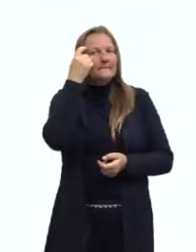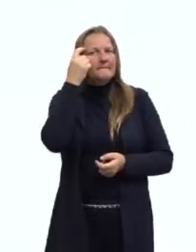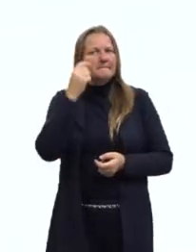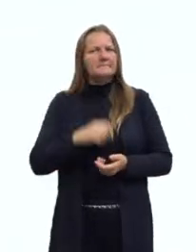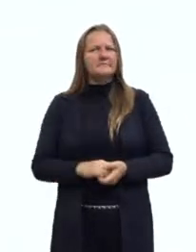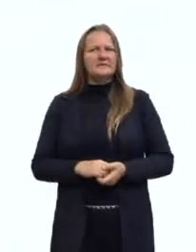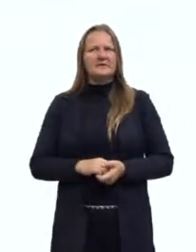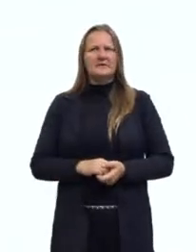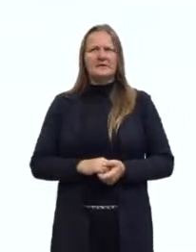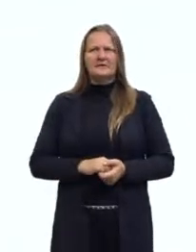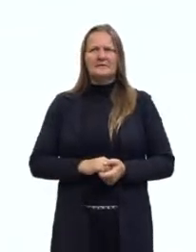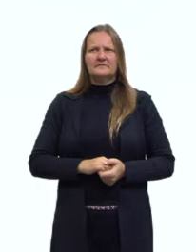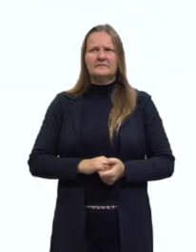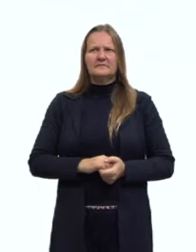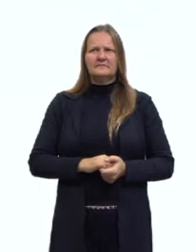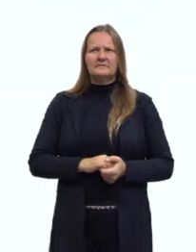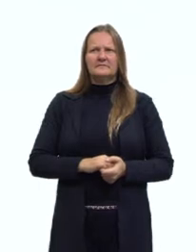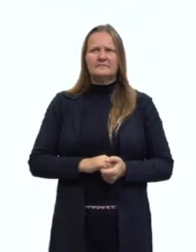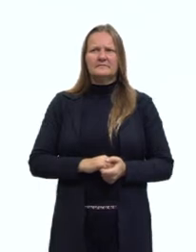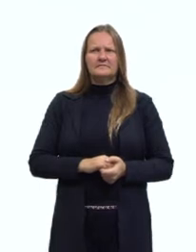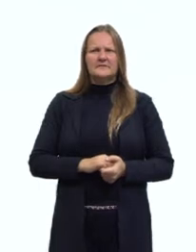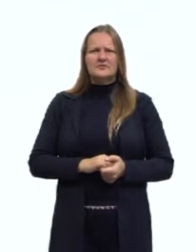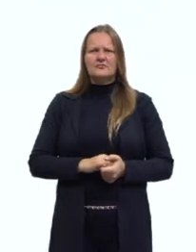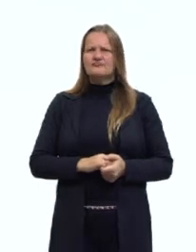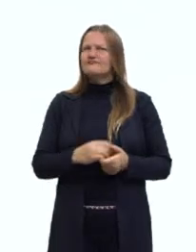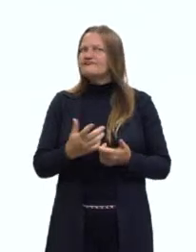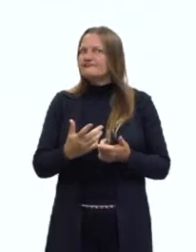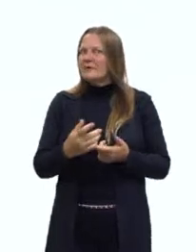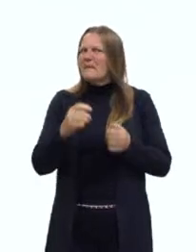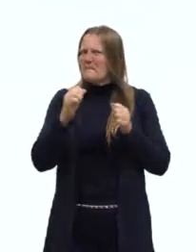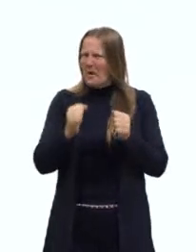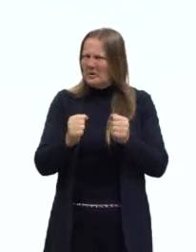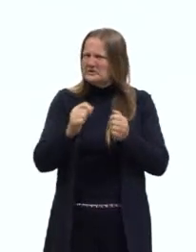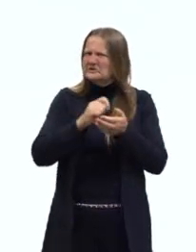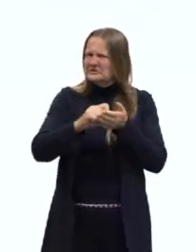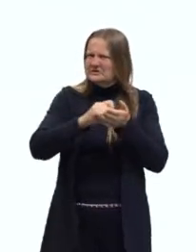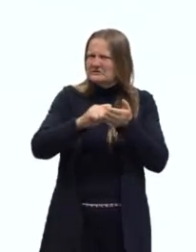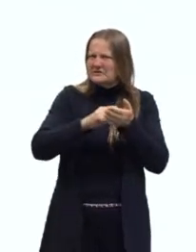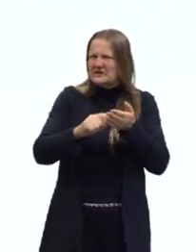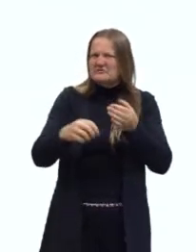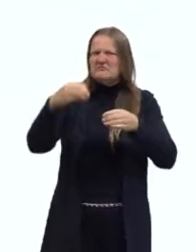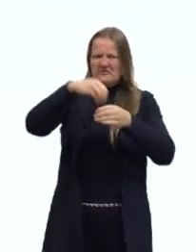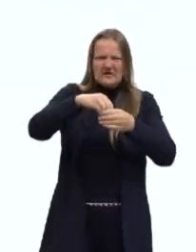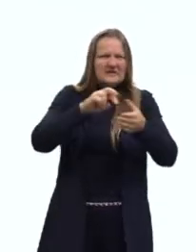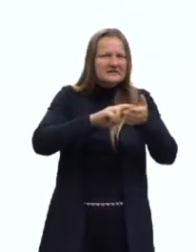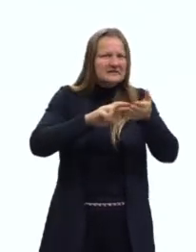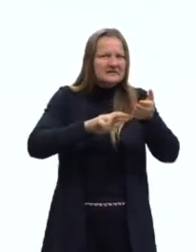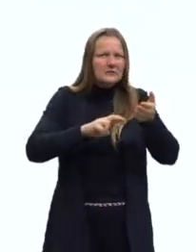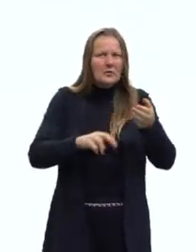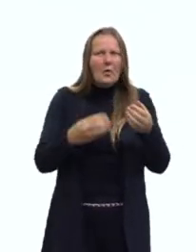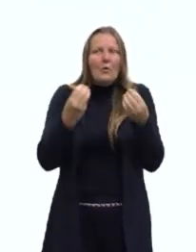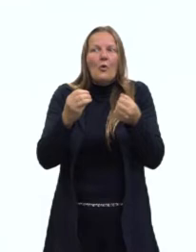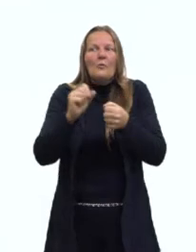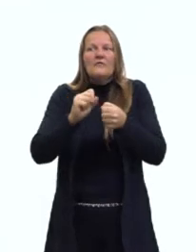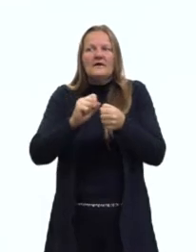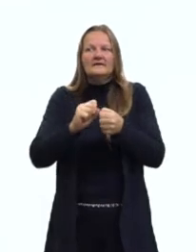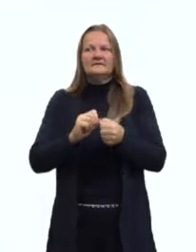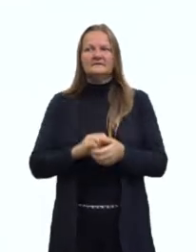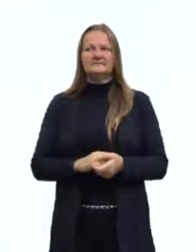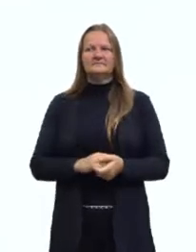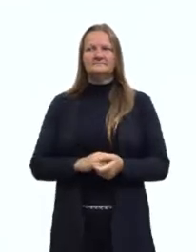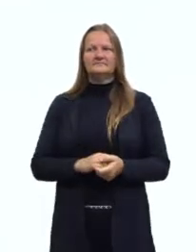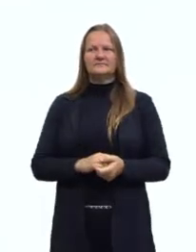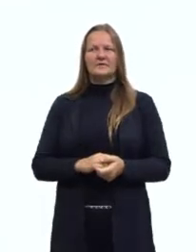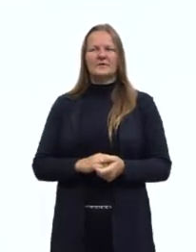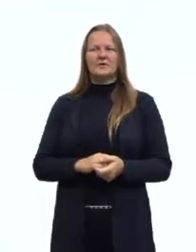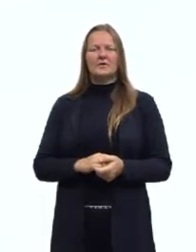louco mesmo. Mas não dá para escrever isso. Espera aí, me ajuda aqui, Maquiavel, como é que a gente faz? Aí, ele vai lá e traduz. Escreve aí.